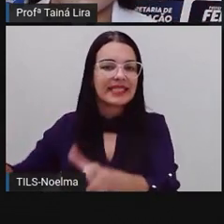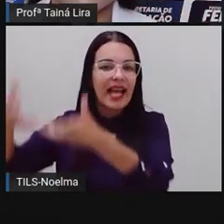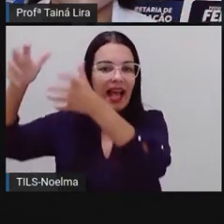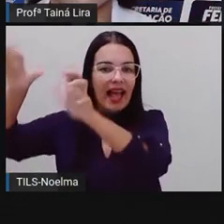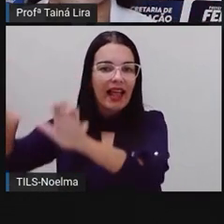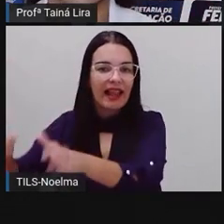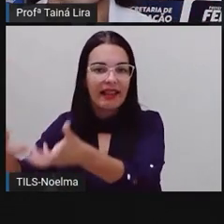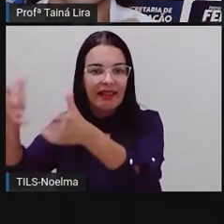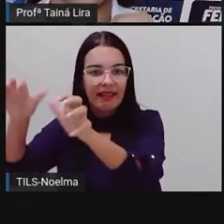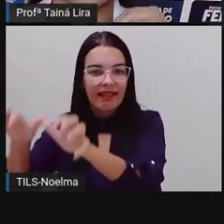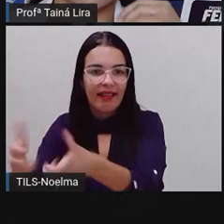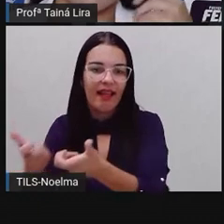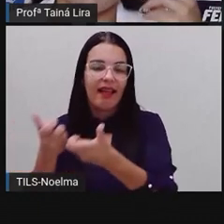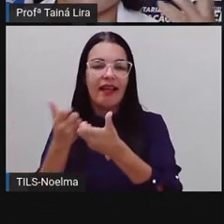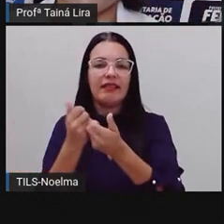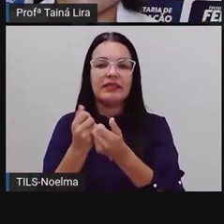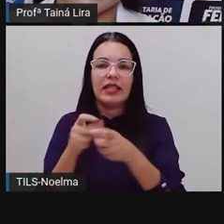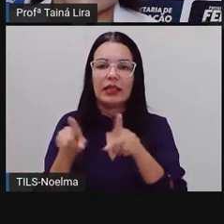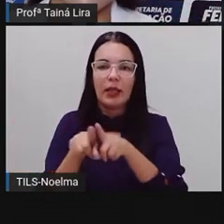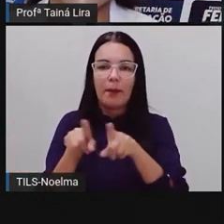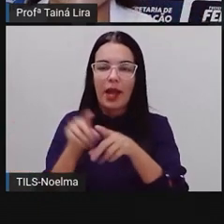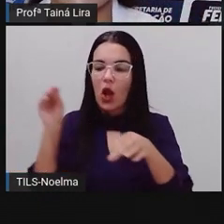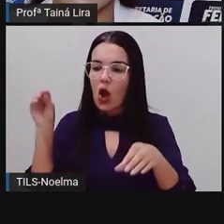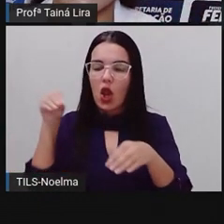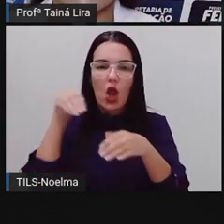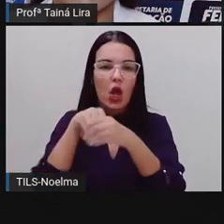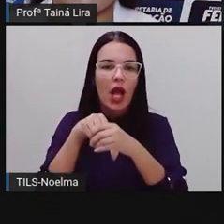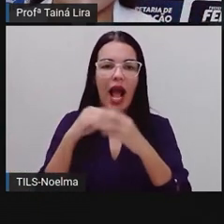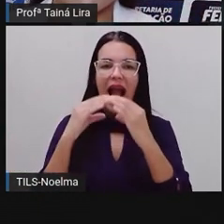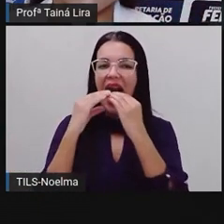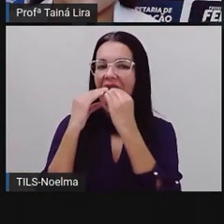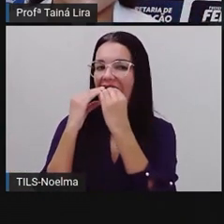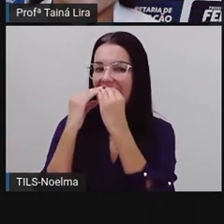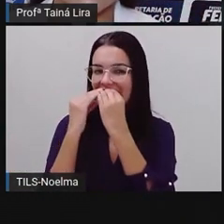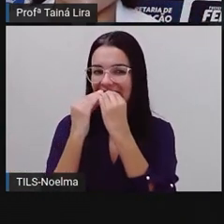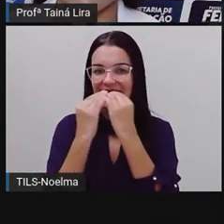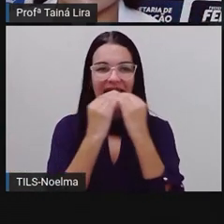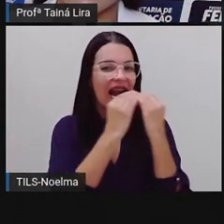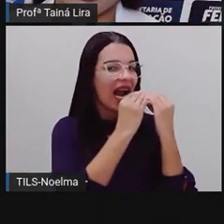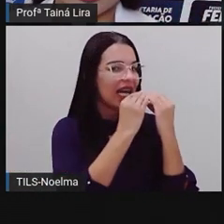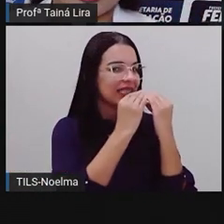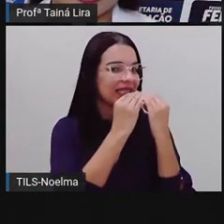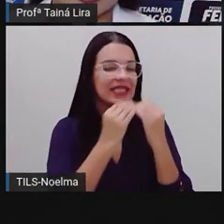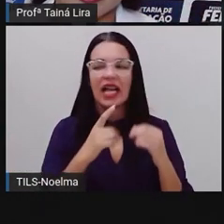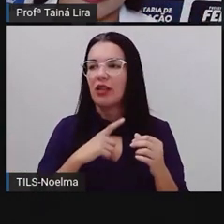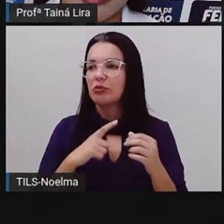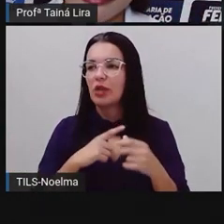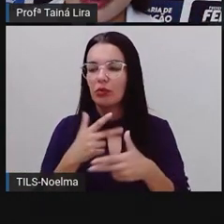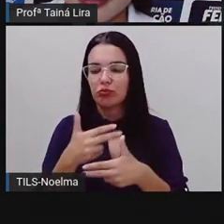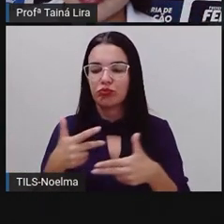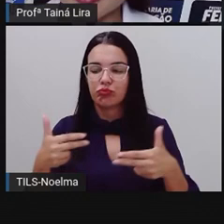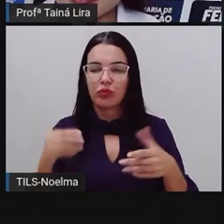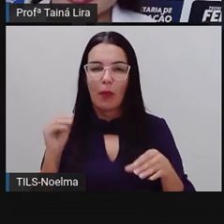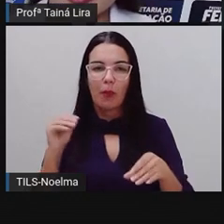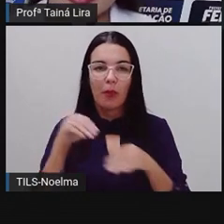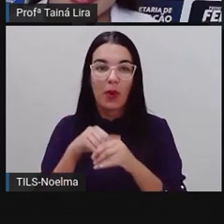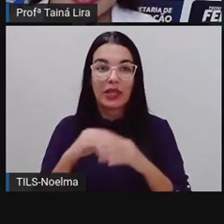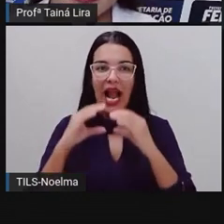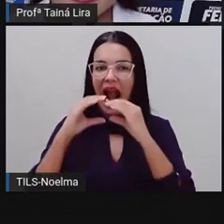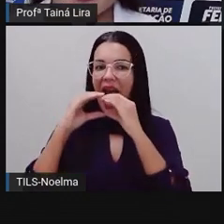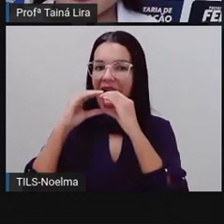nós podemos aí colocar no hambúrguer, né? Várias lojas aí que vendem hambúrguer e colocam aí o alface.